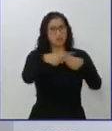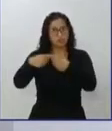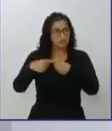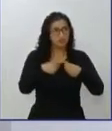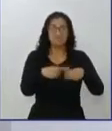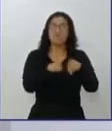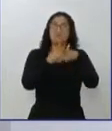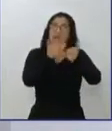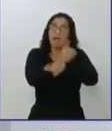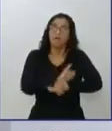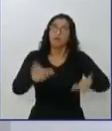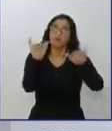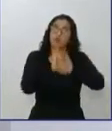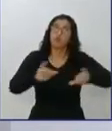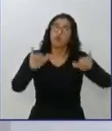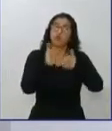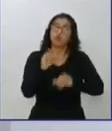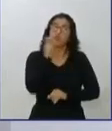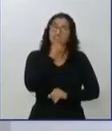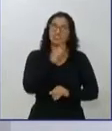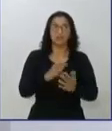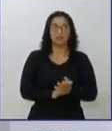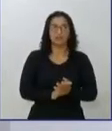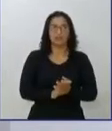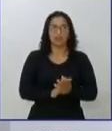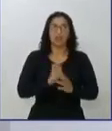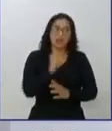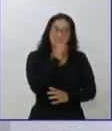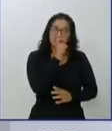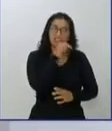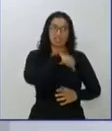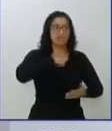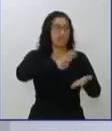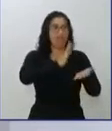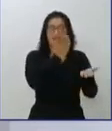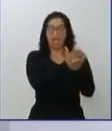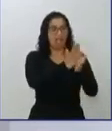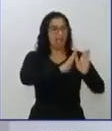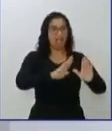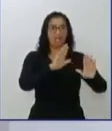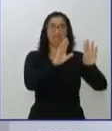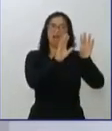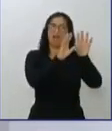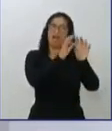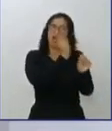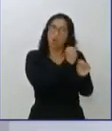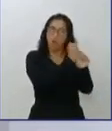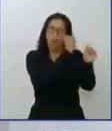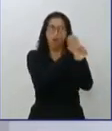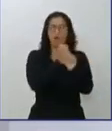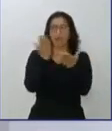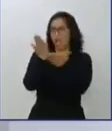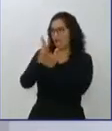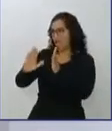mentiras, dizendo que eu iria acabar com obras, que eu iria encerrar contratos. O que eu quero acabar, gente, é com a